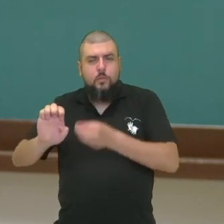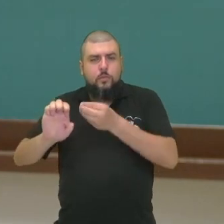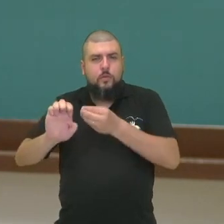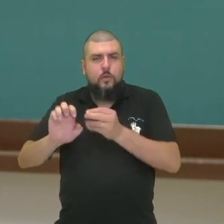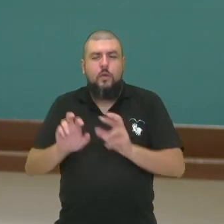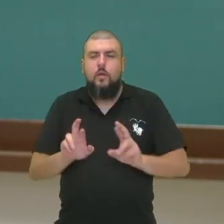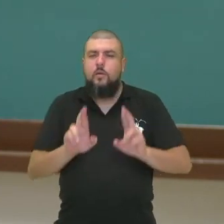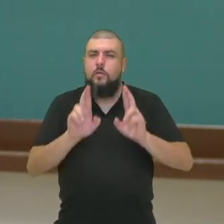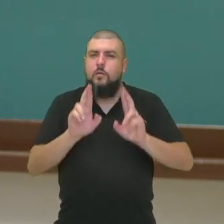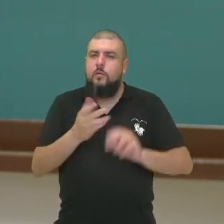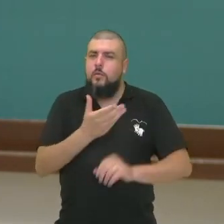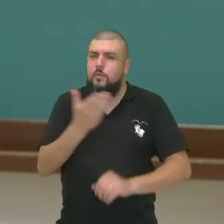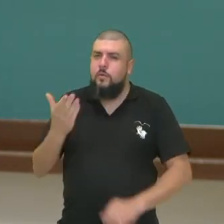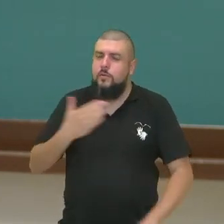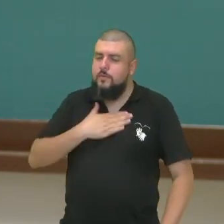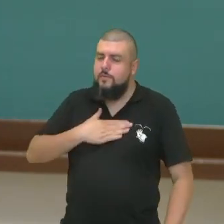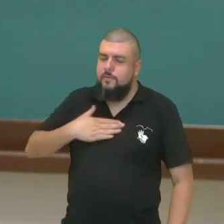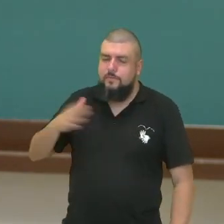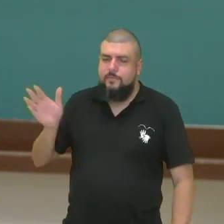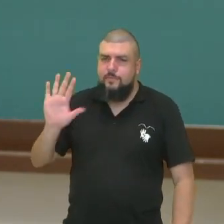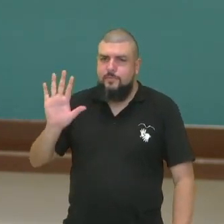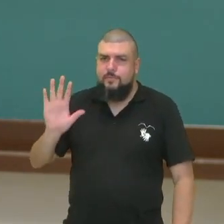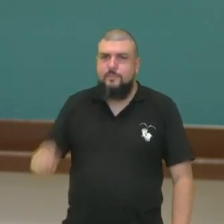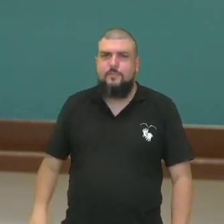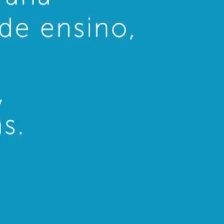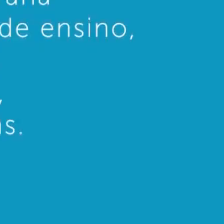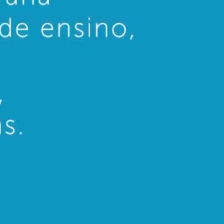Espero que vocês tenham gostado e até breve!